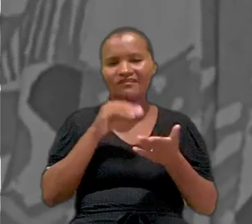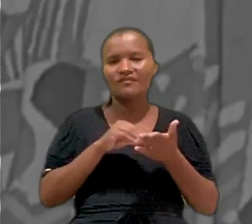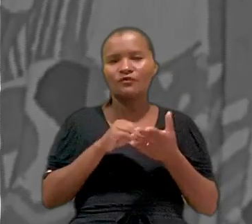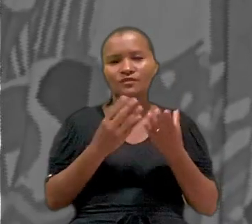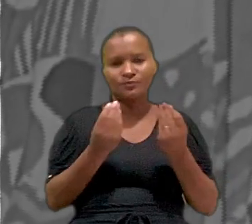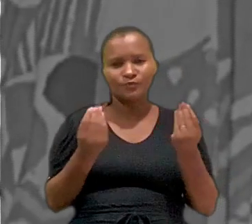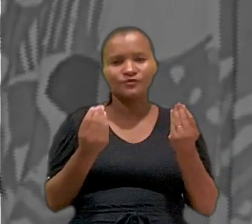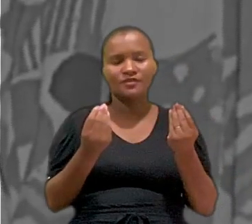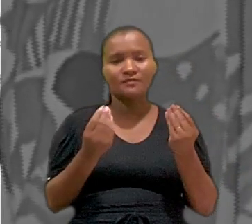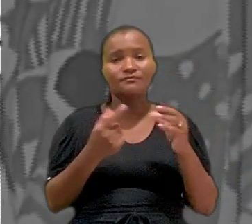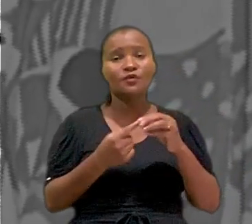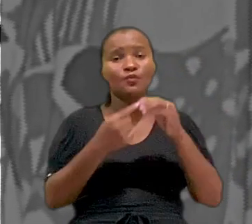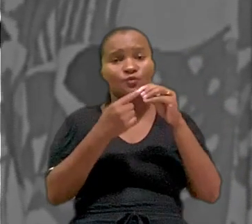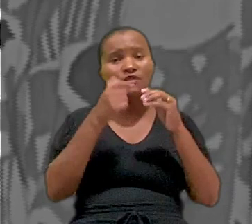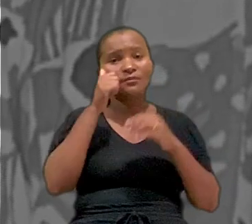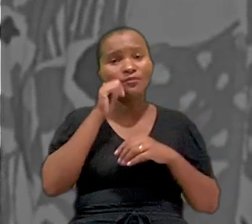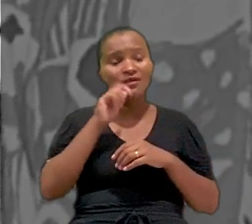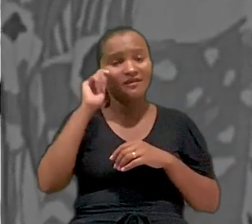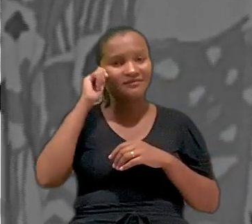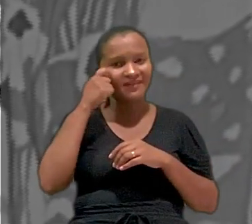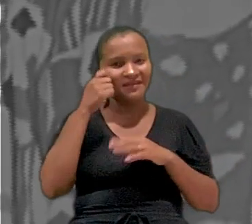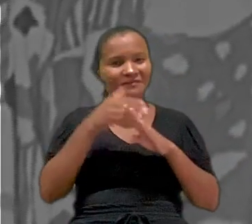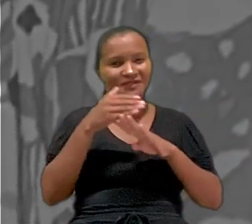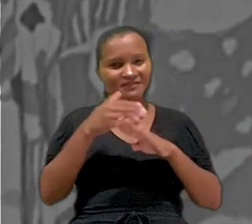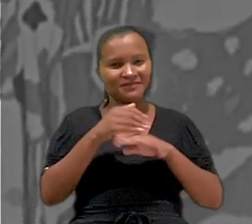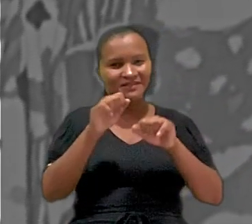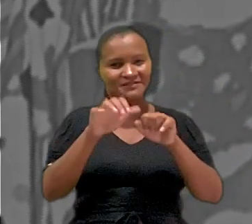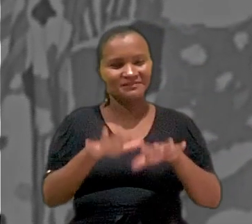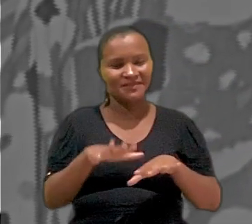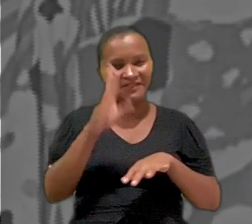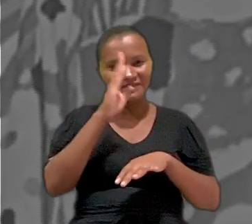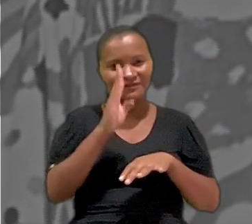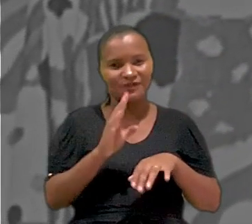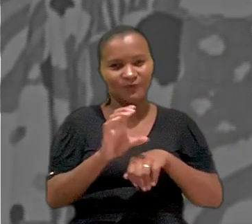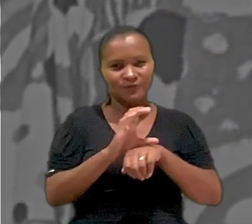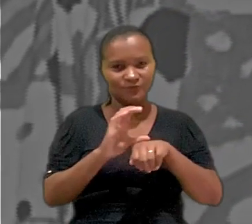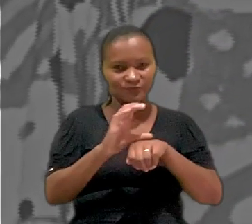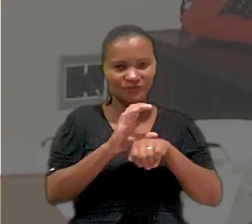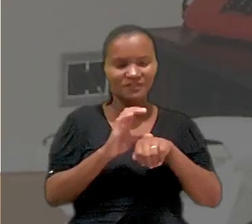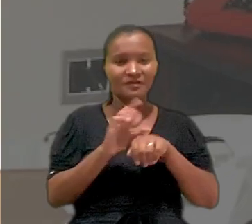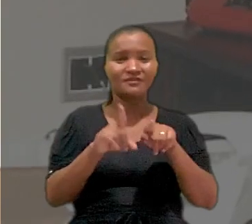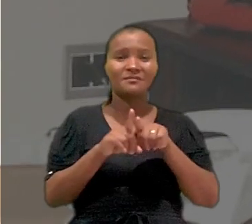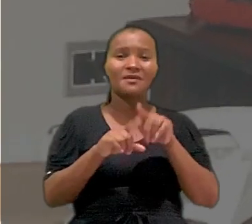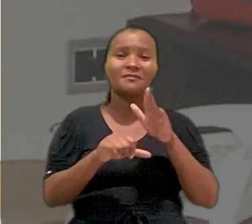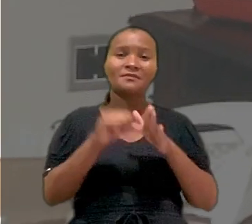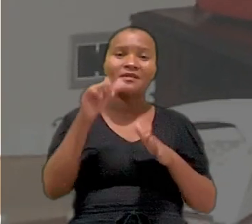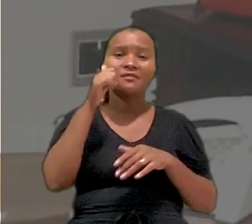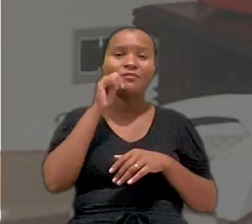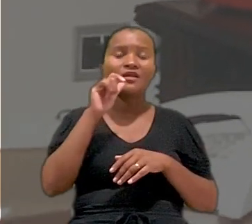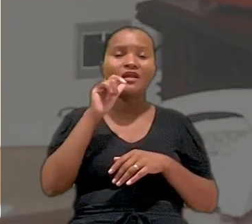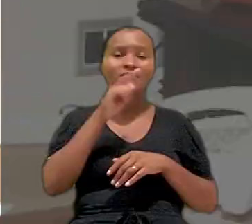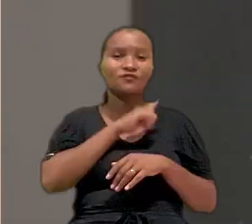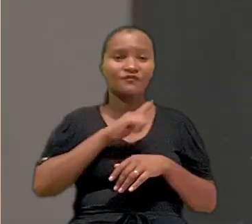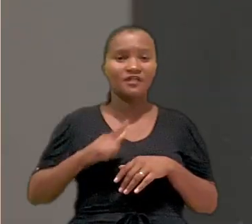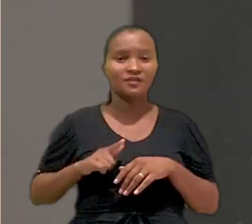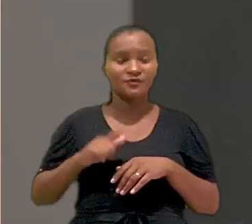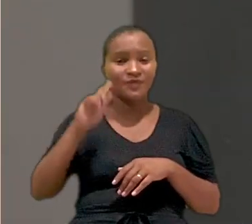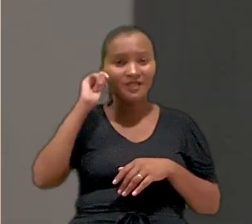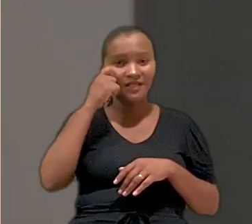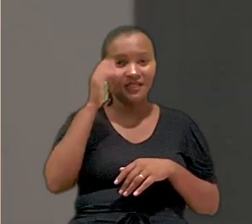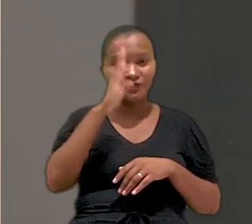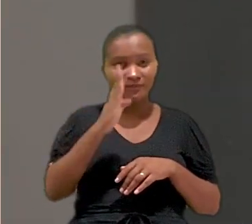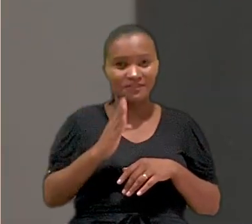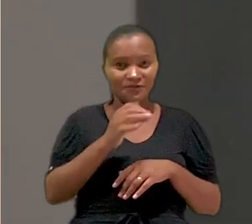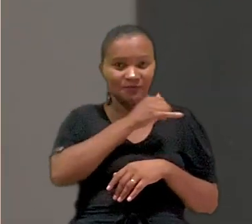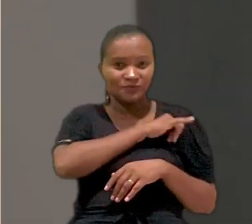fazer. Única mulher negra a integrar a mesa diretora da Assembleia Nacional Constituinte e primeira governadora negra do Brasil,